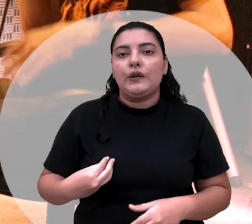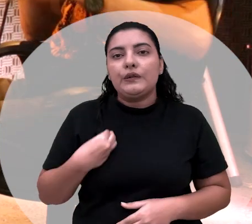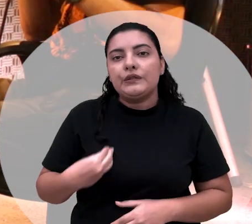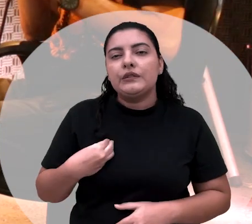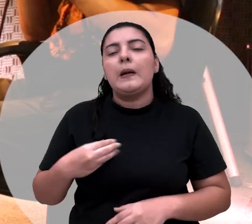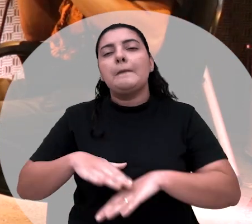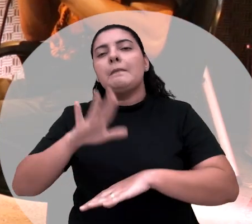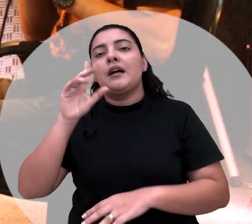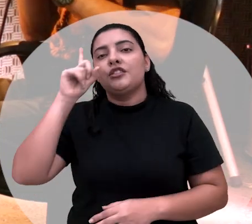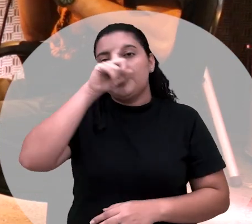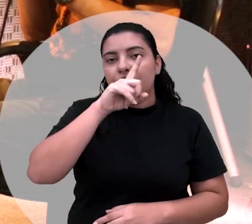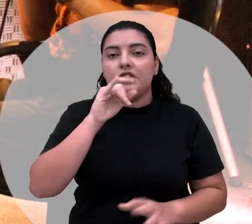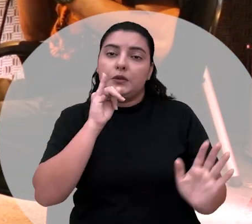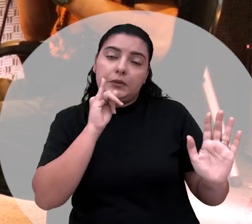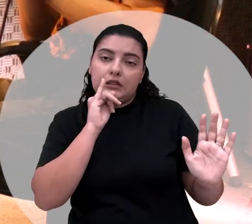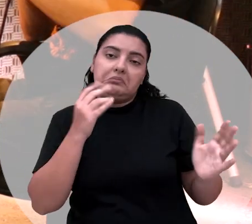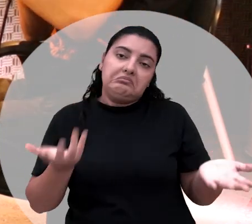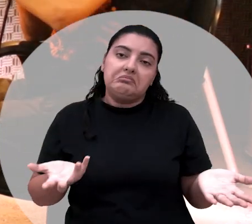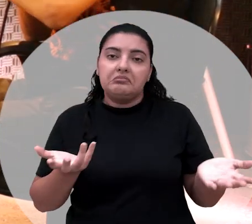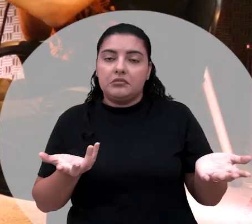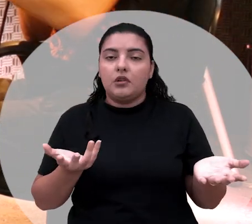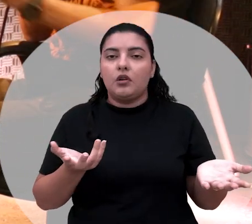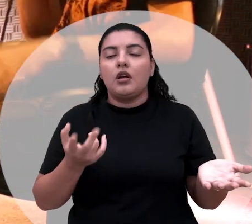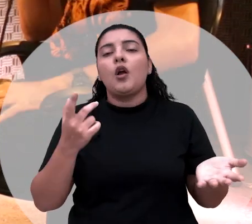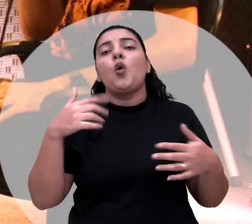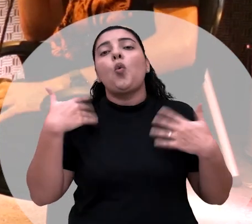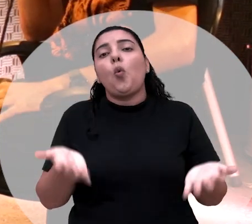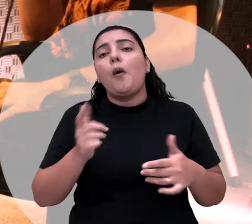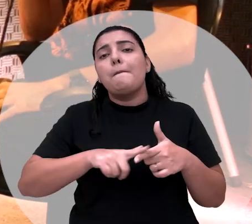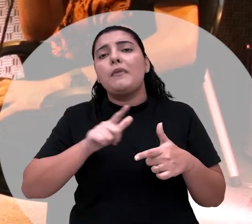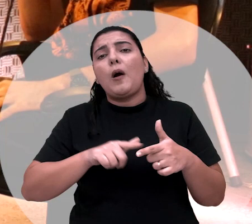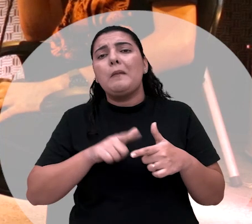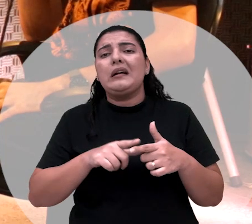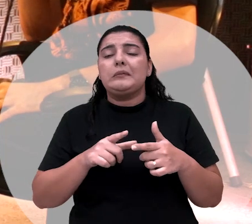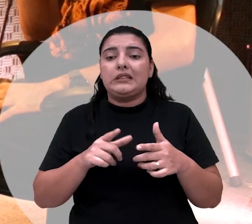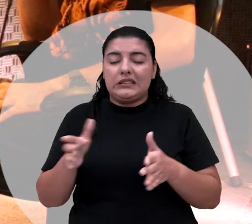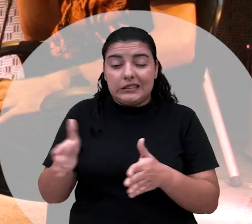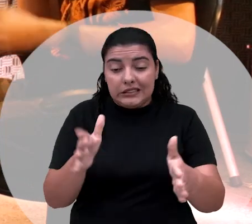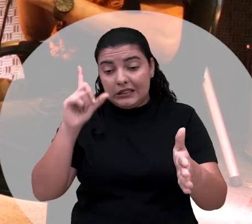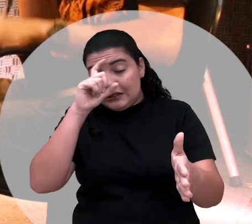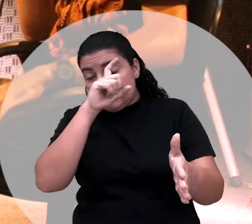que foi mais dificultoso para abrir uma casa? Quais eram os problemas que a senhora encontrou pelo caminho?